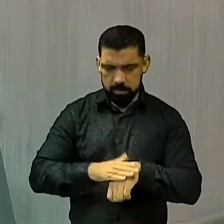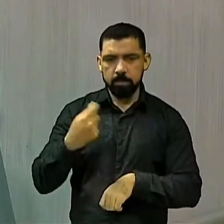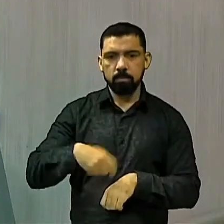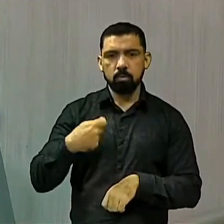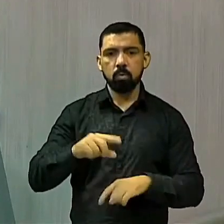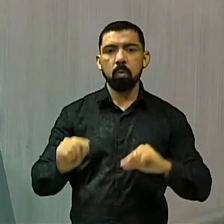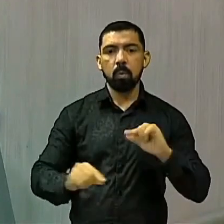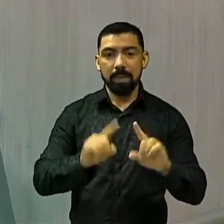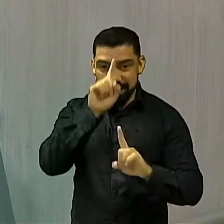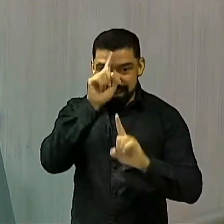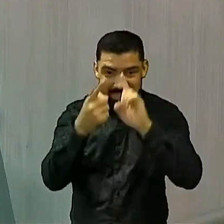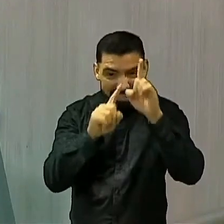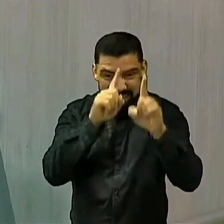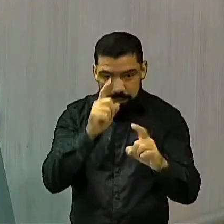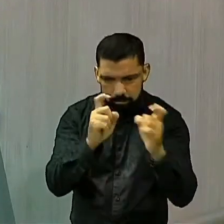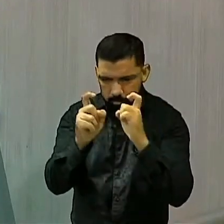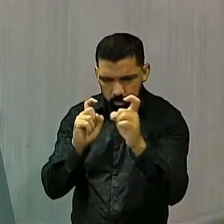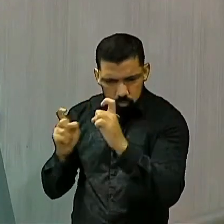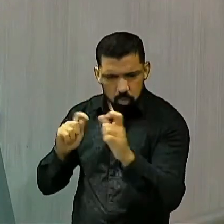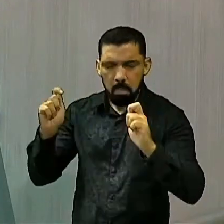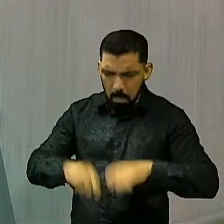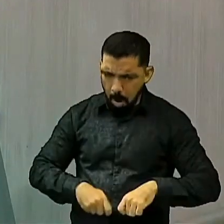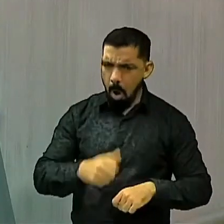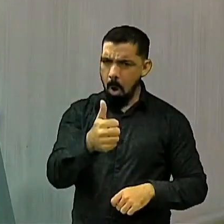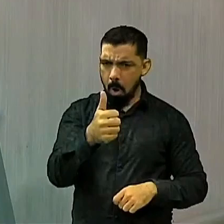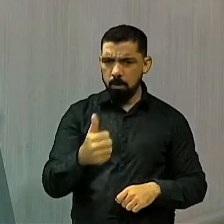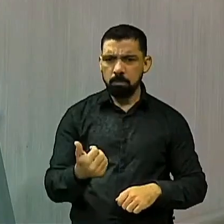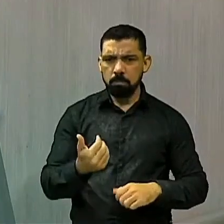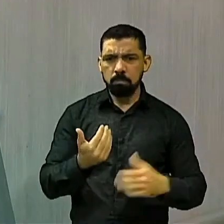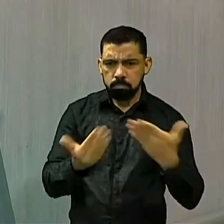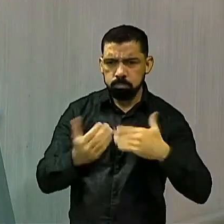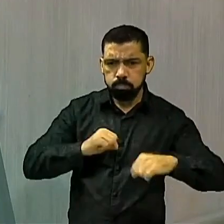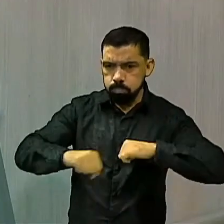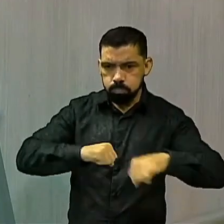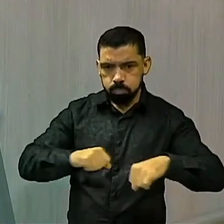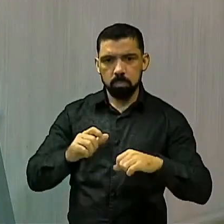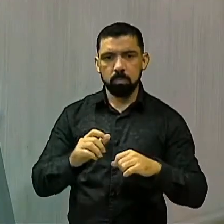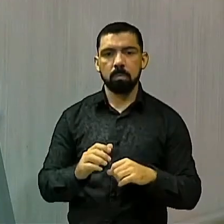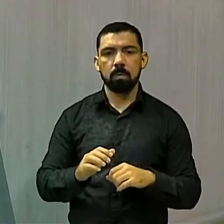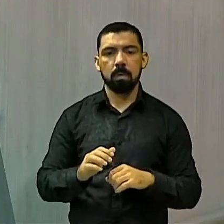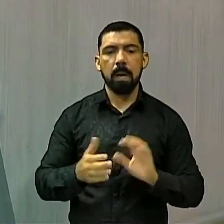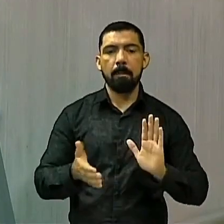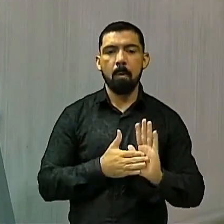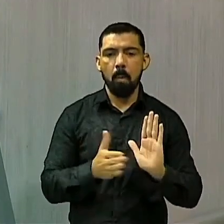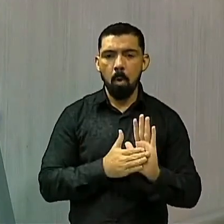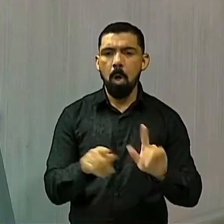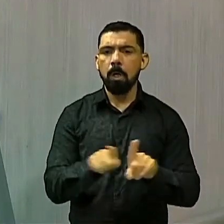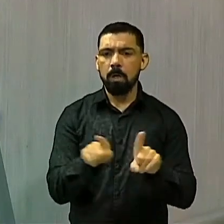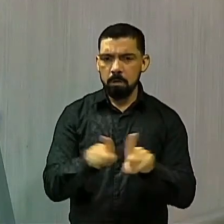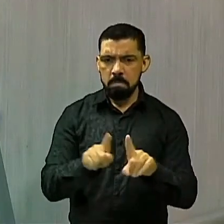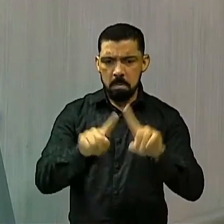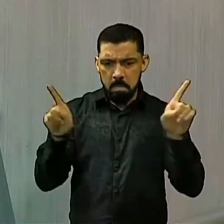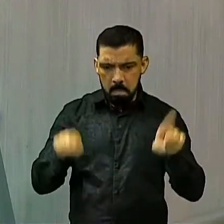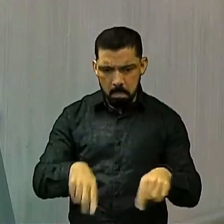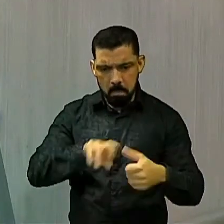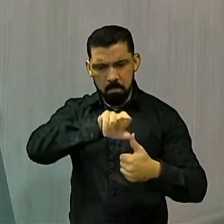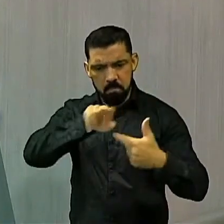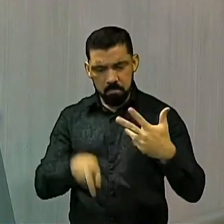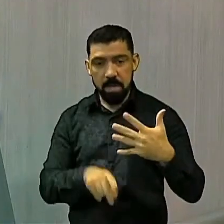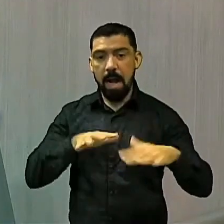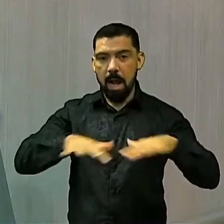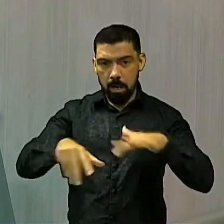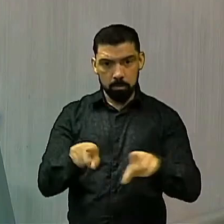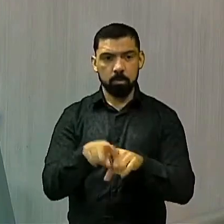disputar ideias. Nós podemos e devemos disputar as propostas, os programas, as